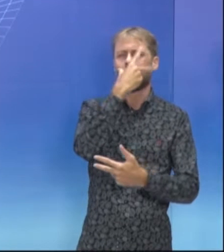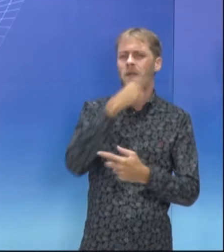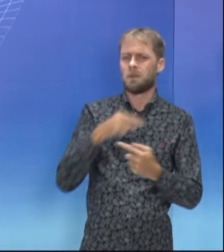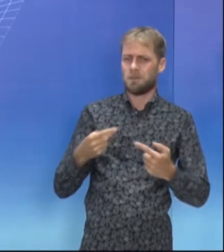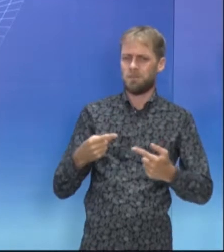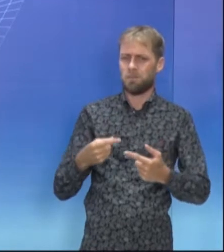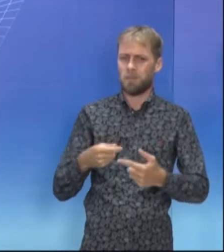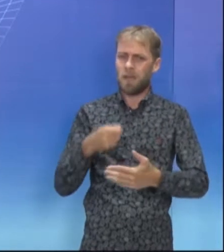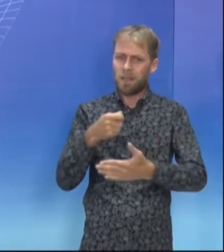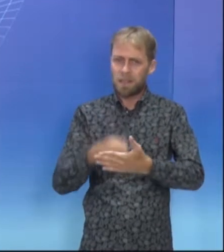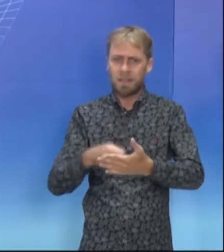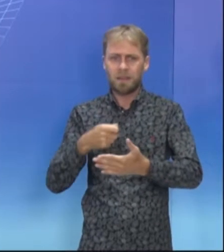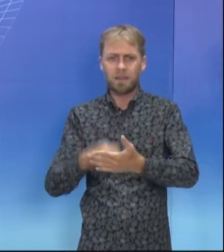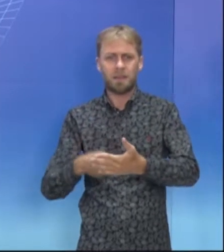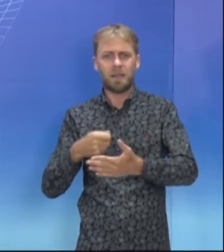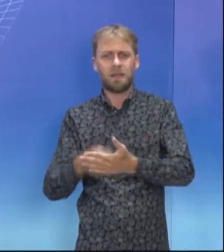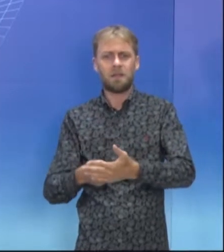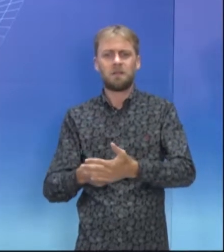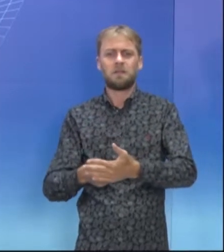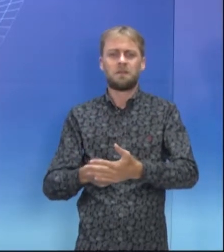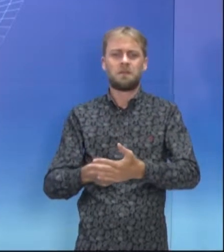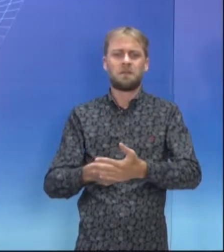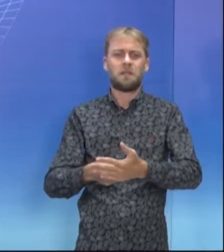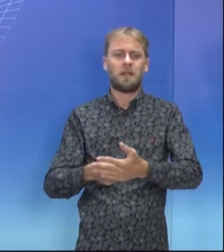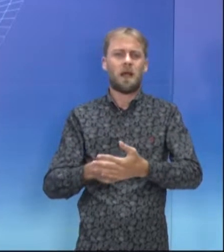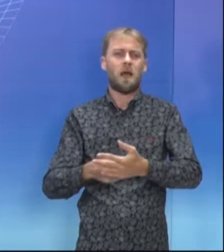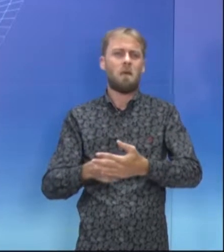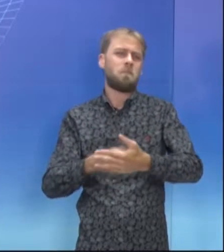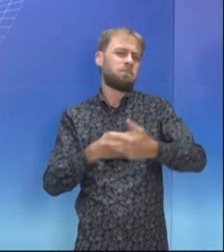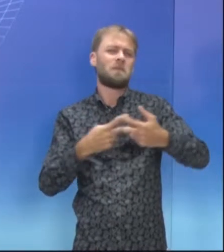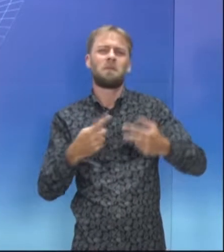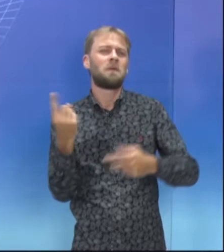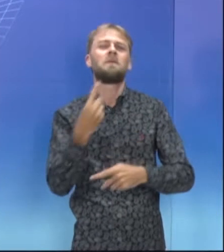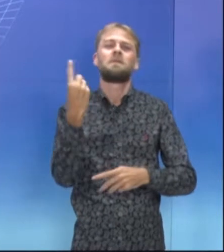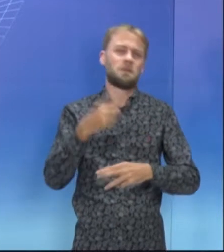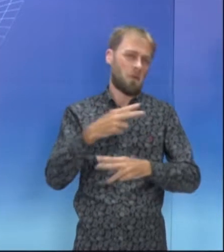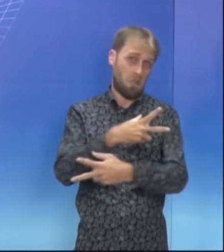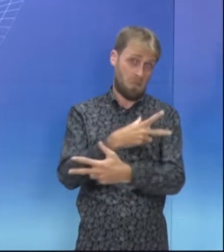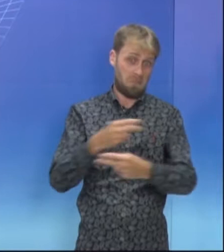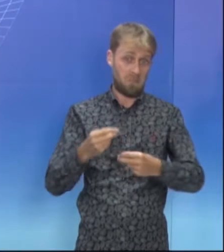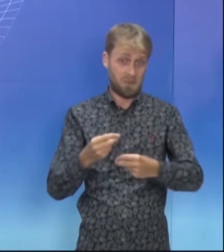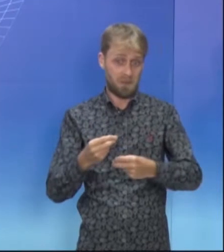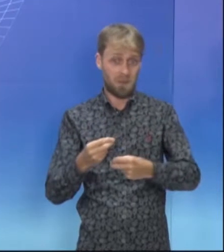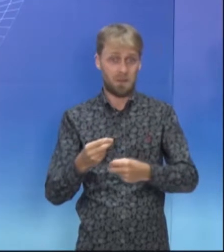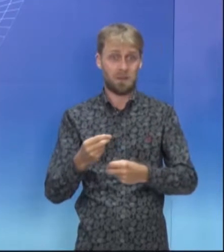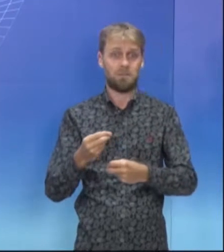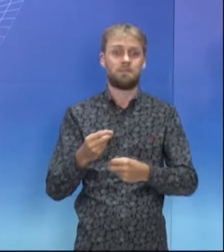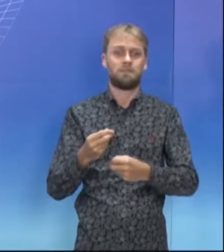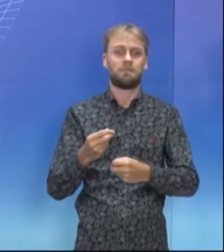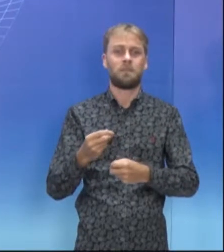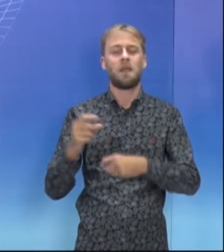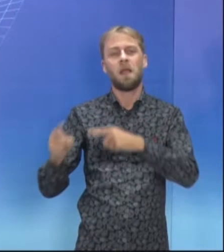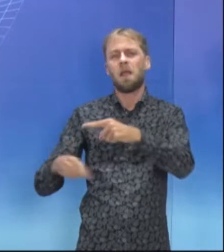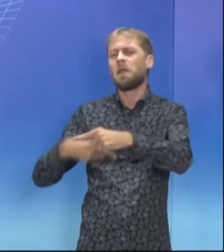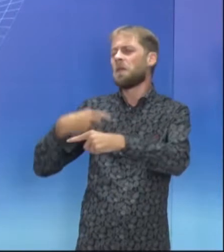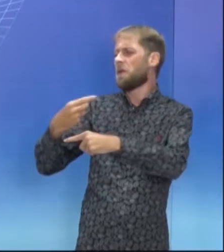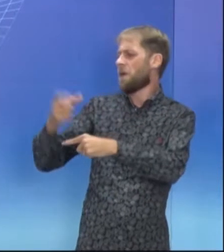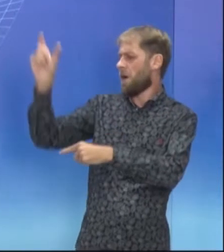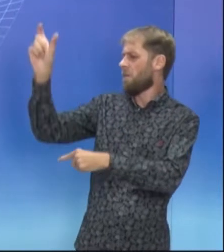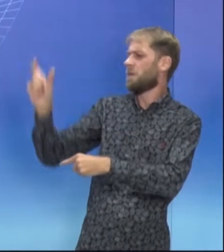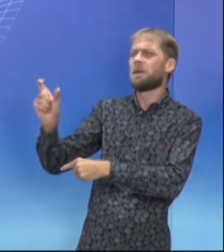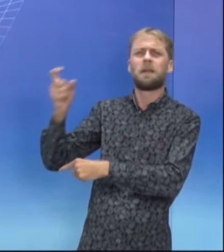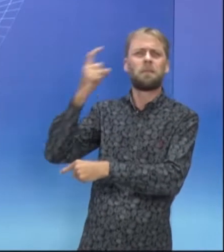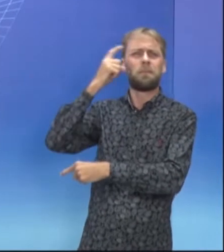vez de, ela completamente inhabita suas próprias boas unidas, não particularmente carregando o que outras pessoas